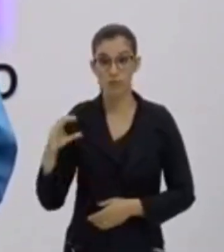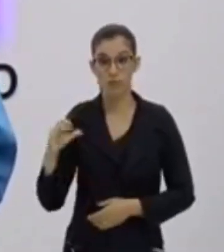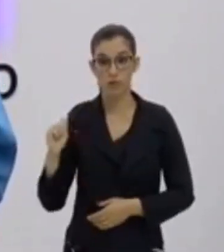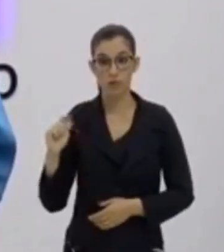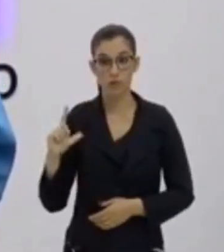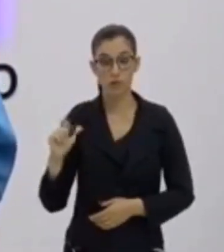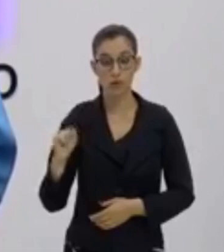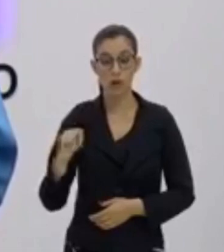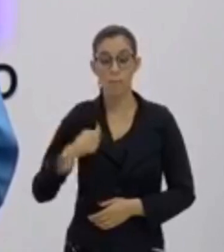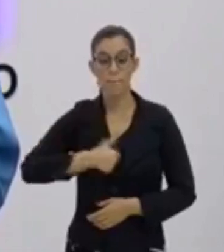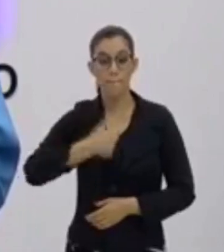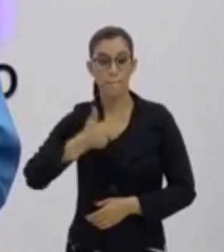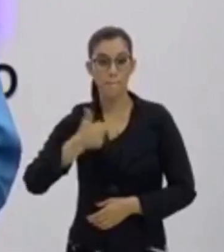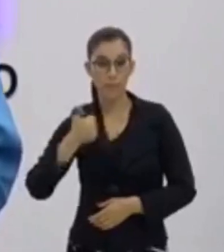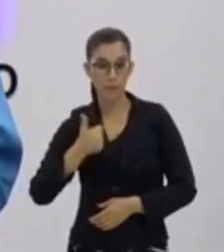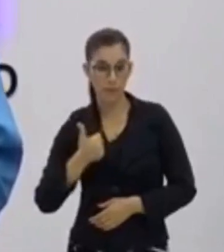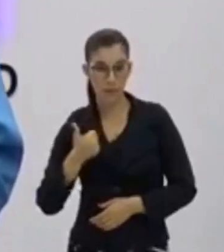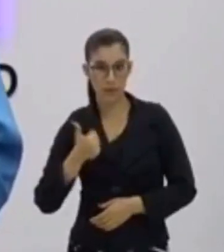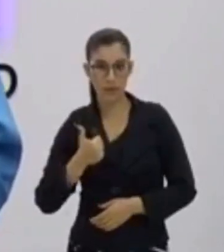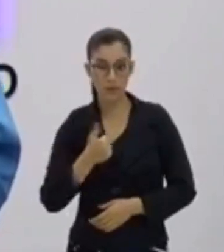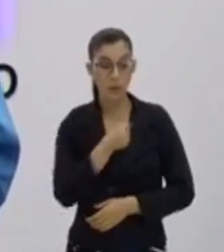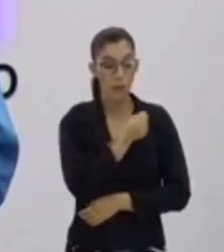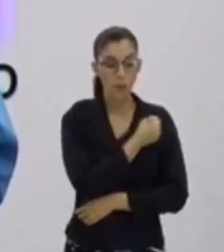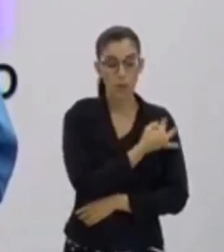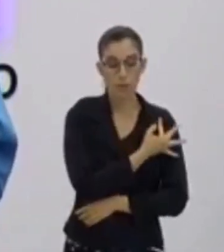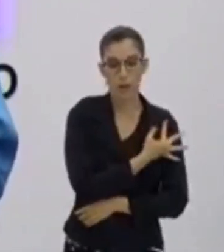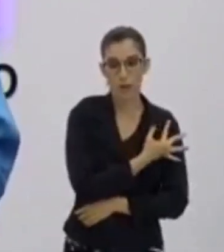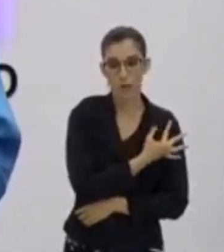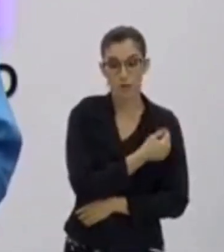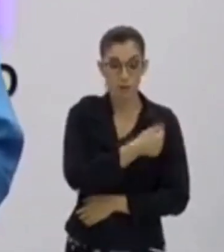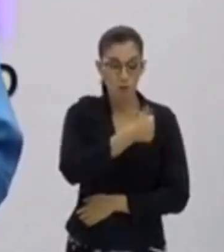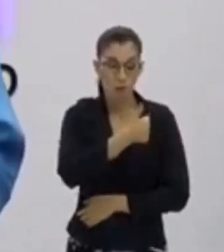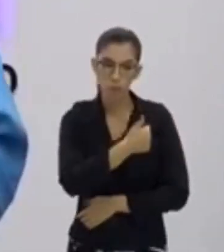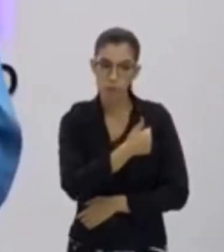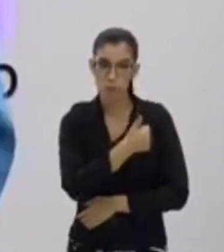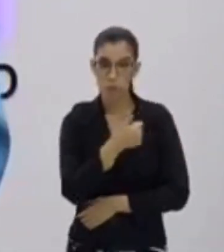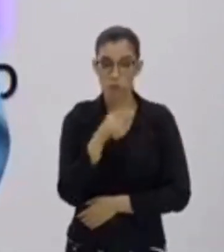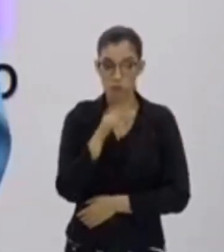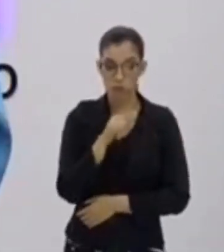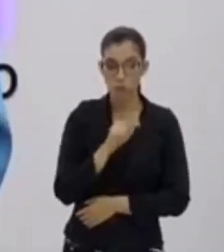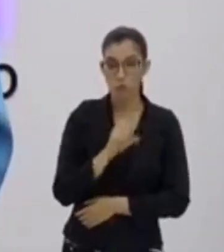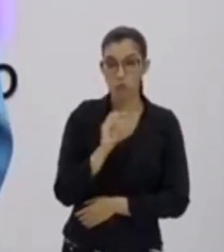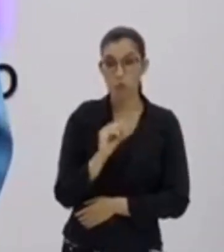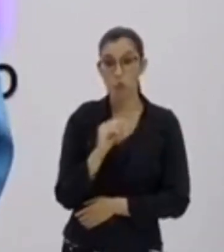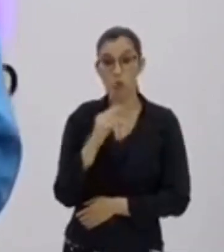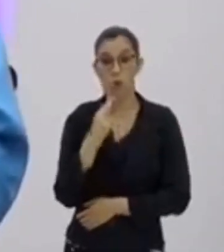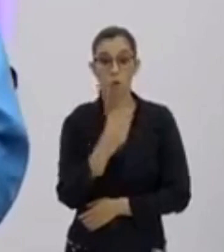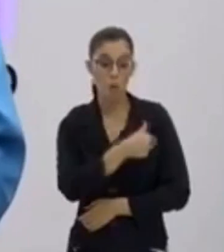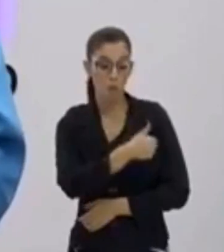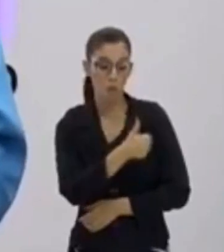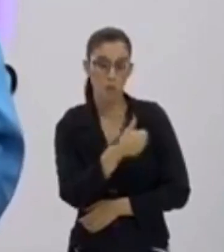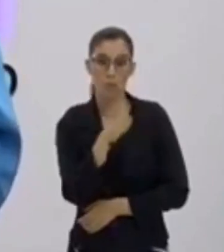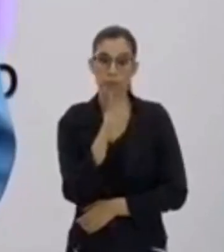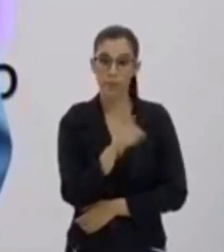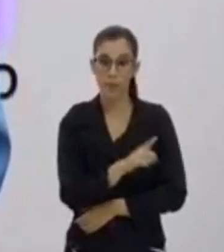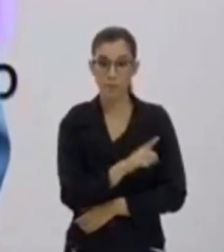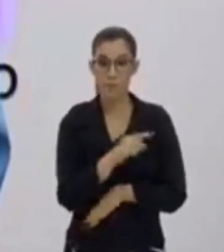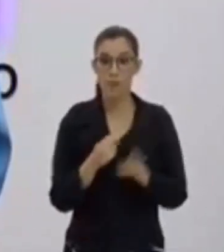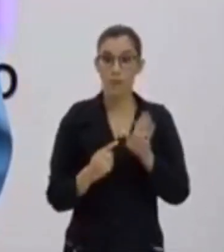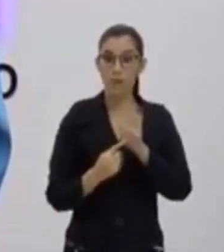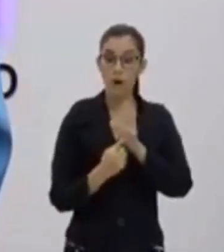numérica. Eu tenho o um, tenho os dois pontos, eu tenho a barra, que vai te mostrar um formato de